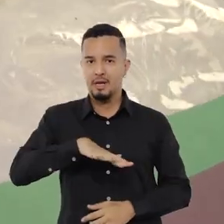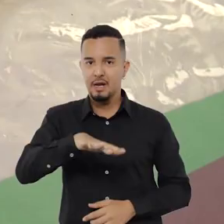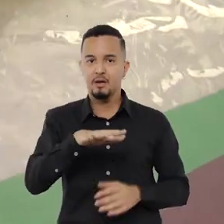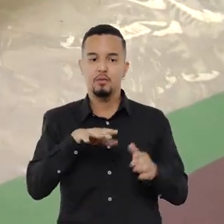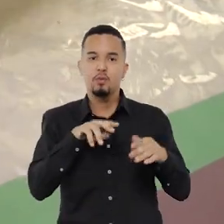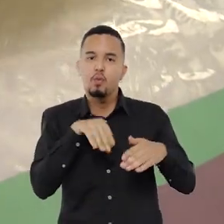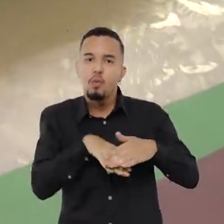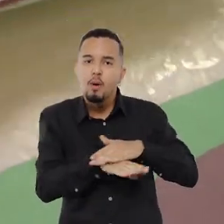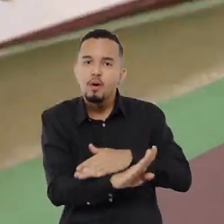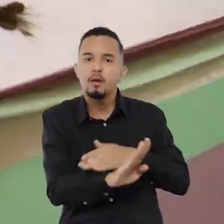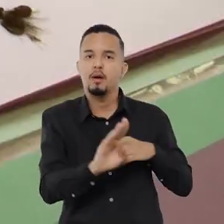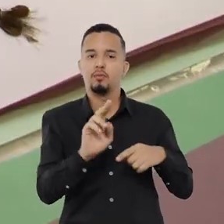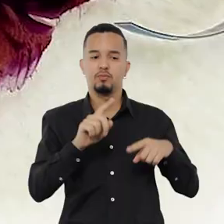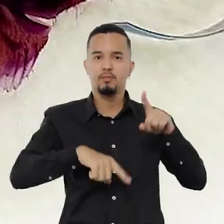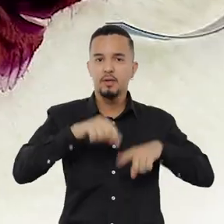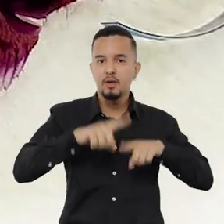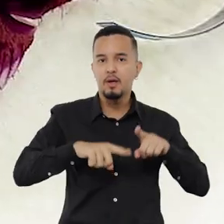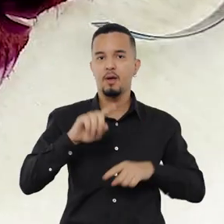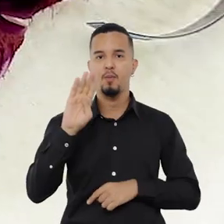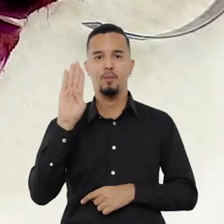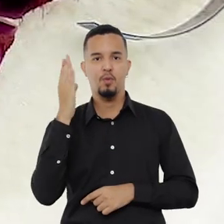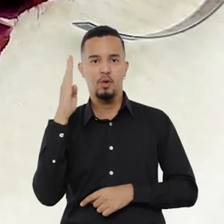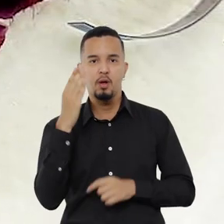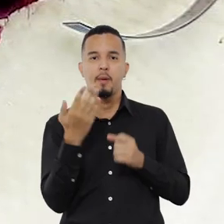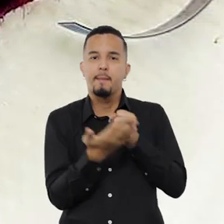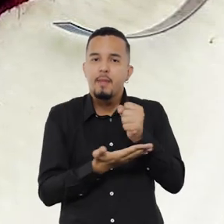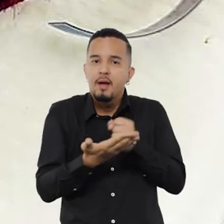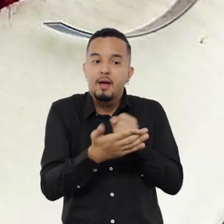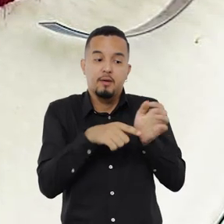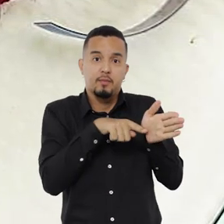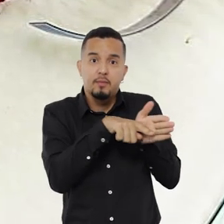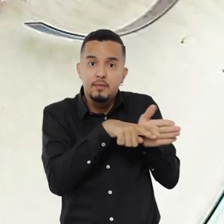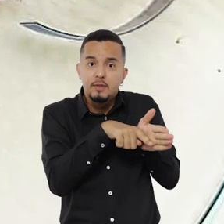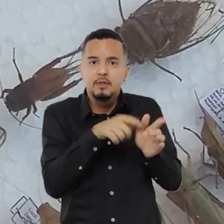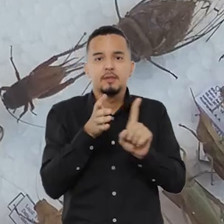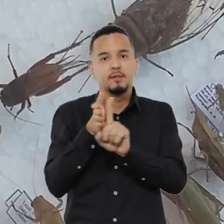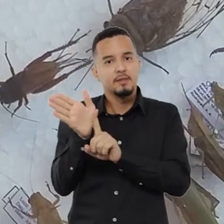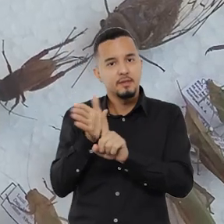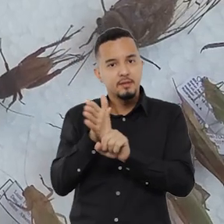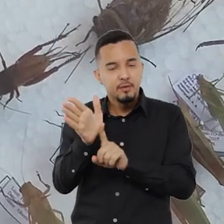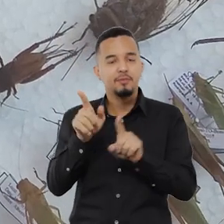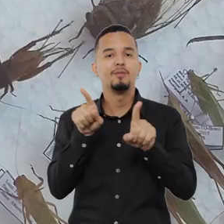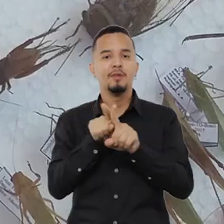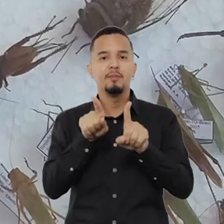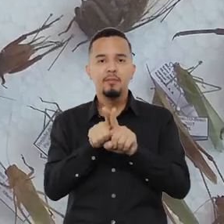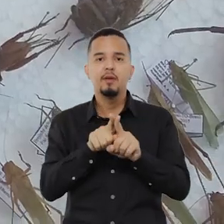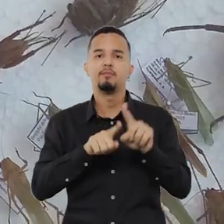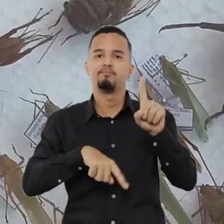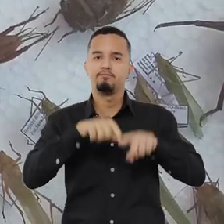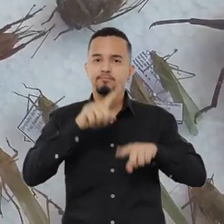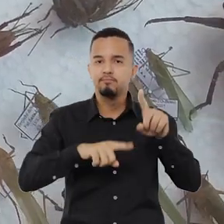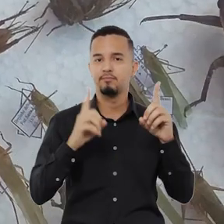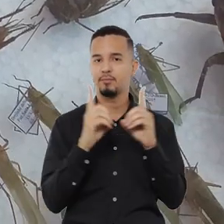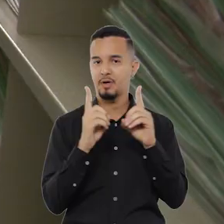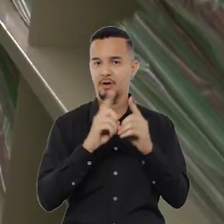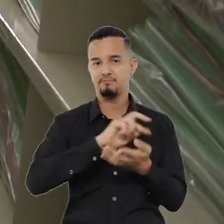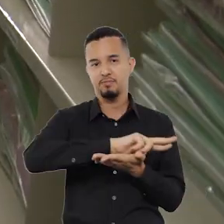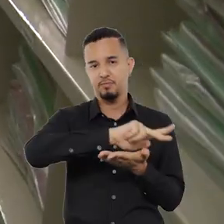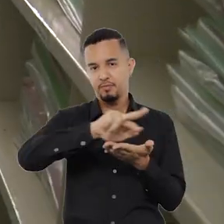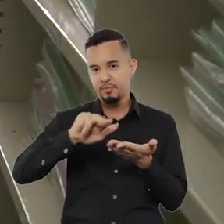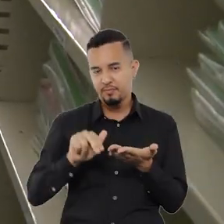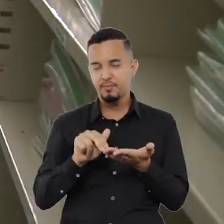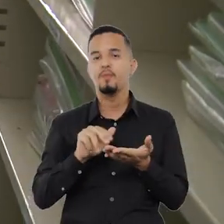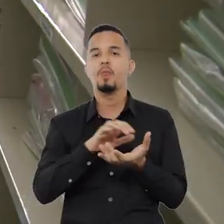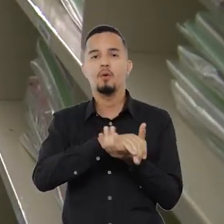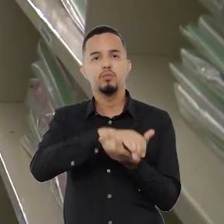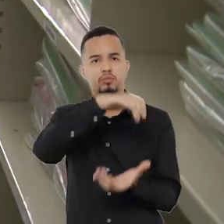resguardados materiais biológicos, que são base para pesquisas, extensão e ainda contêm peças didáticas. As